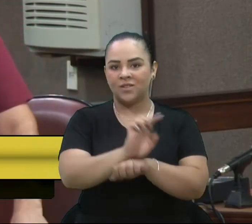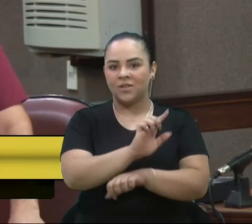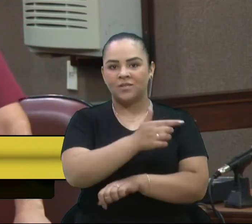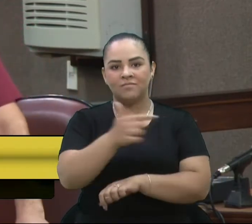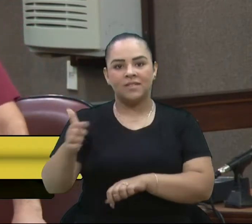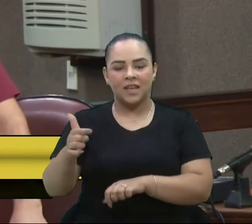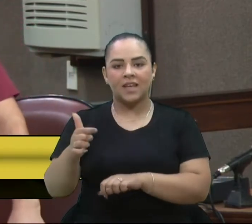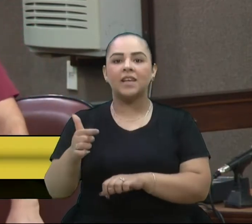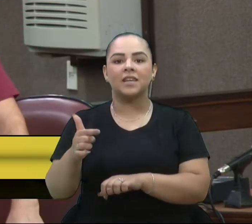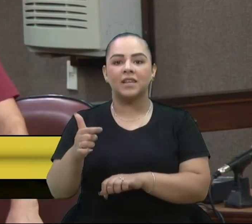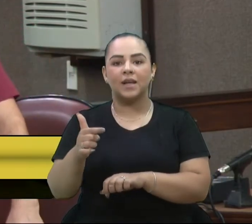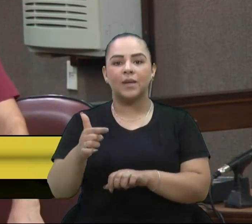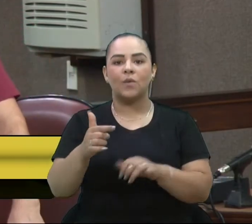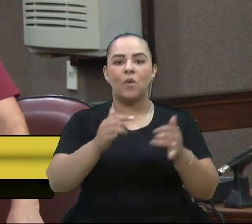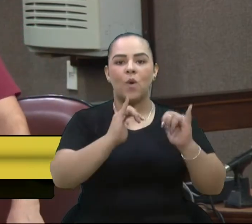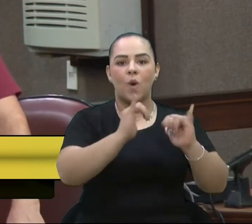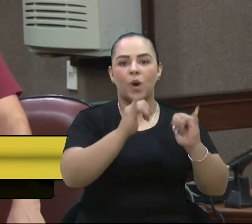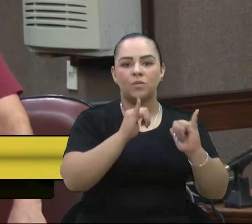transporte para esses alunos.